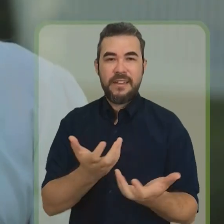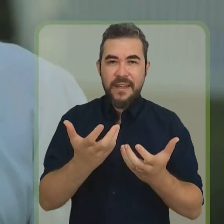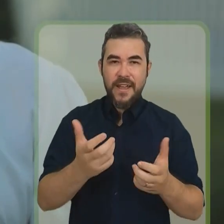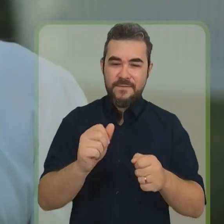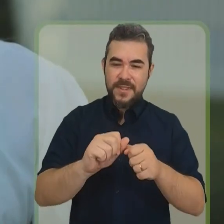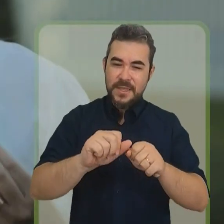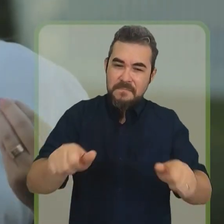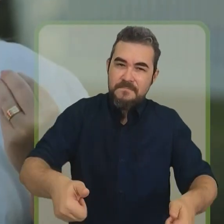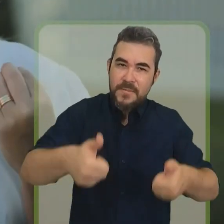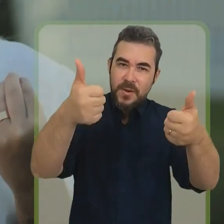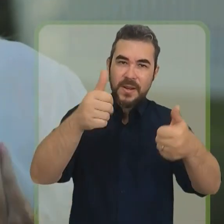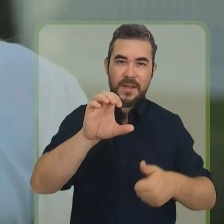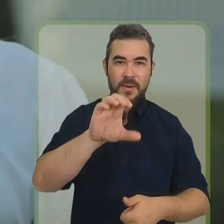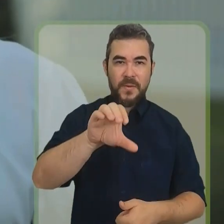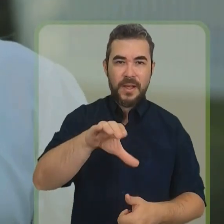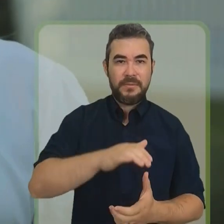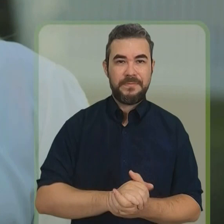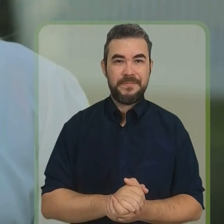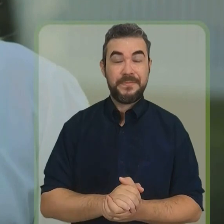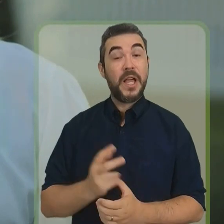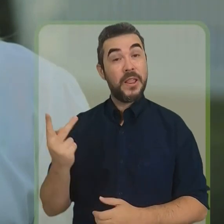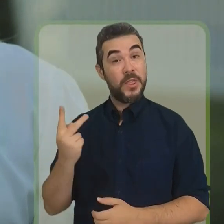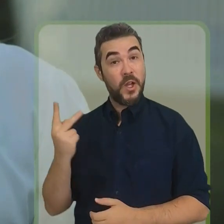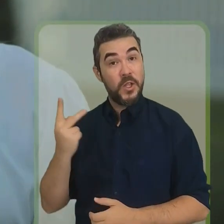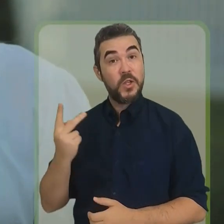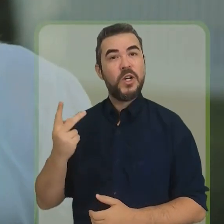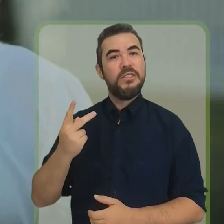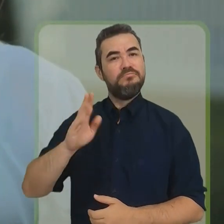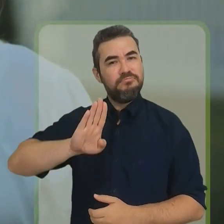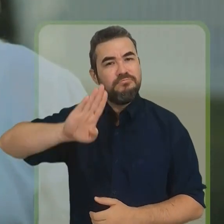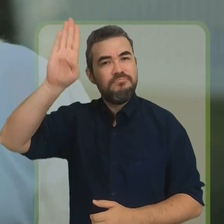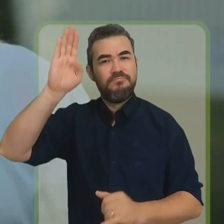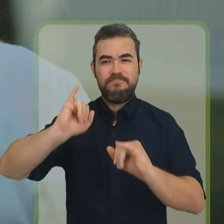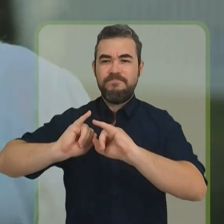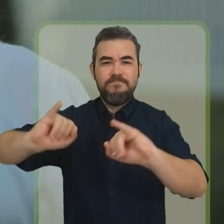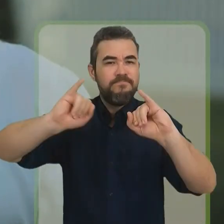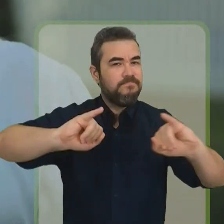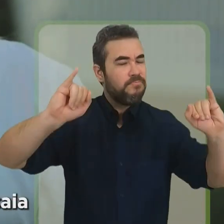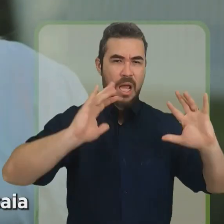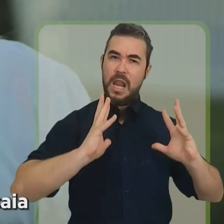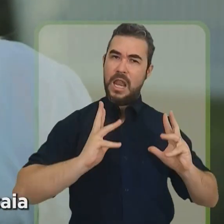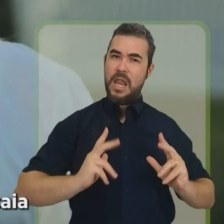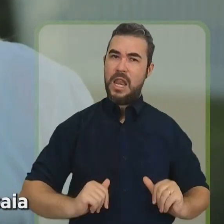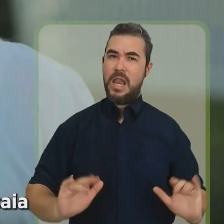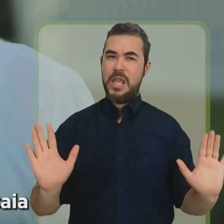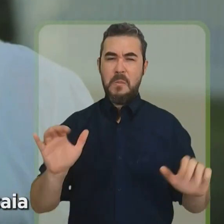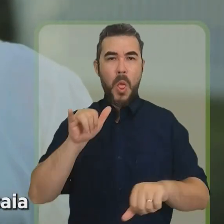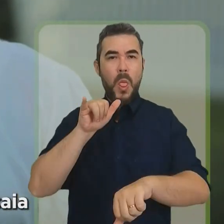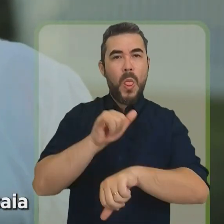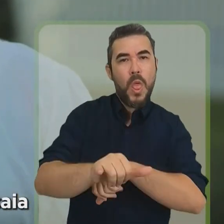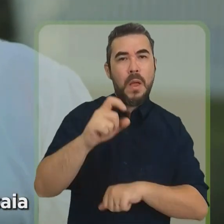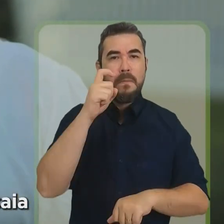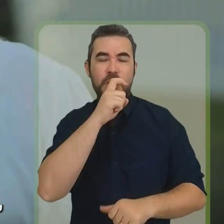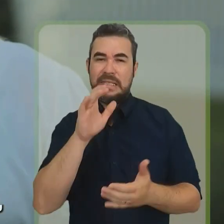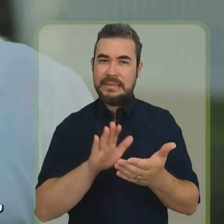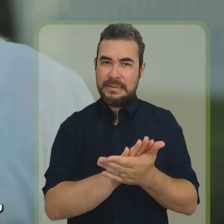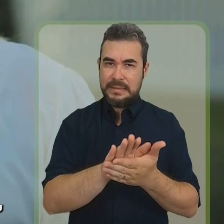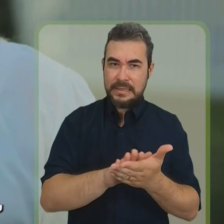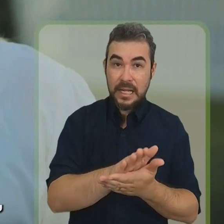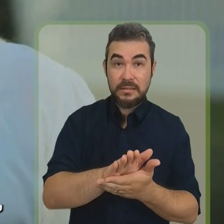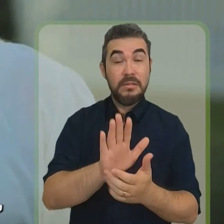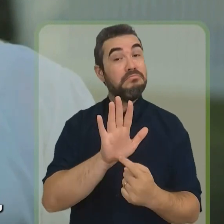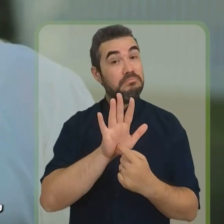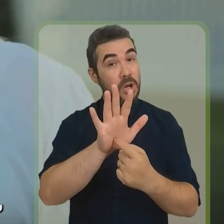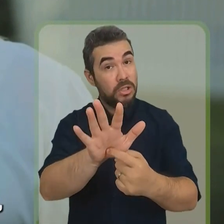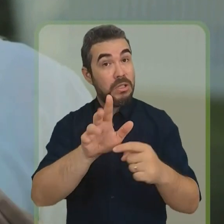política em uma campanha limpa e ao lado de quem realmente importa, o povo. Apresentamos ao povo de Calcaia o que a gente